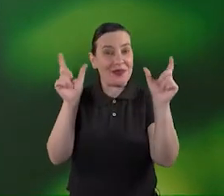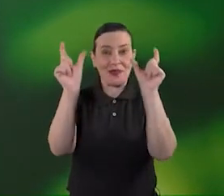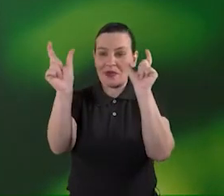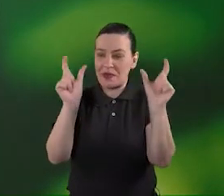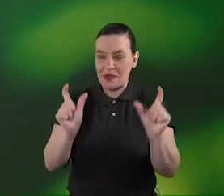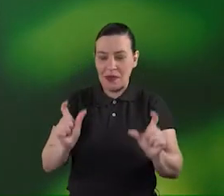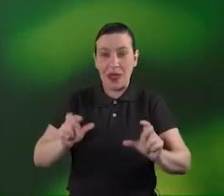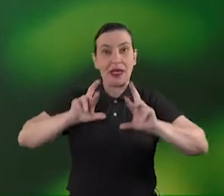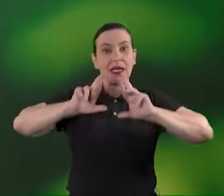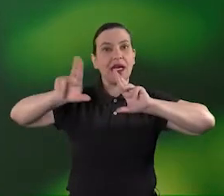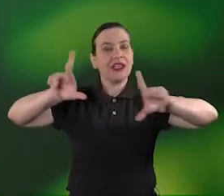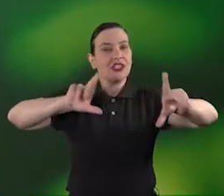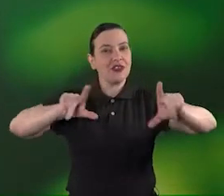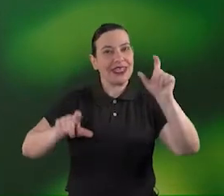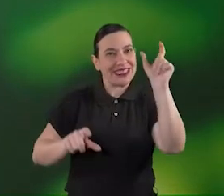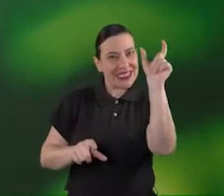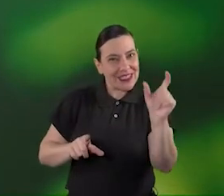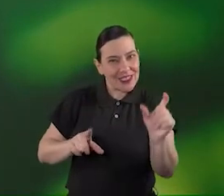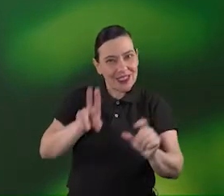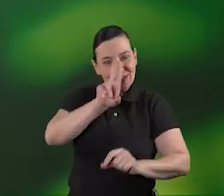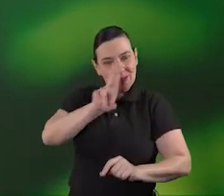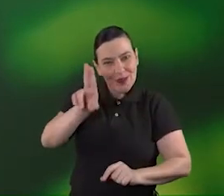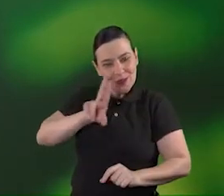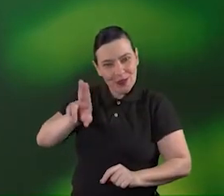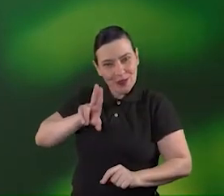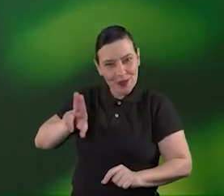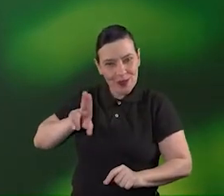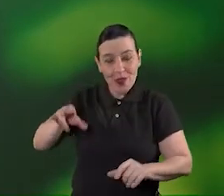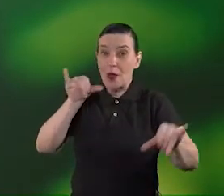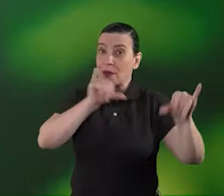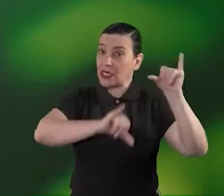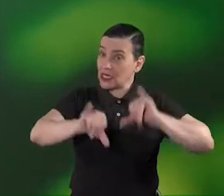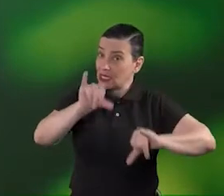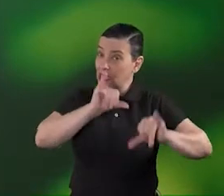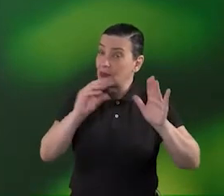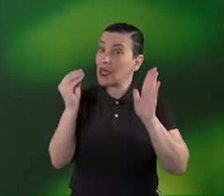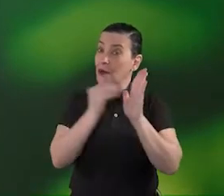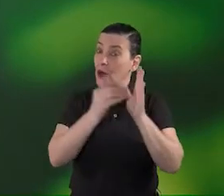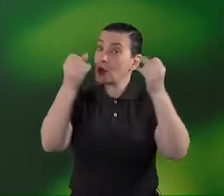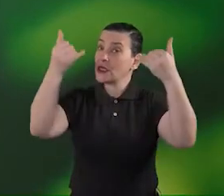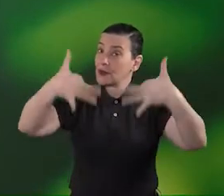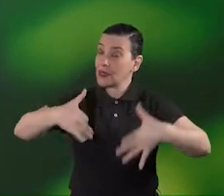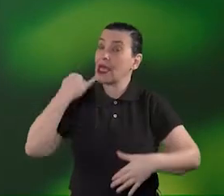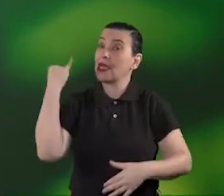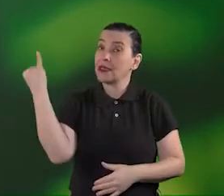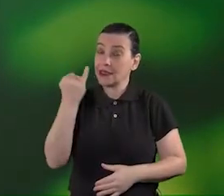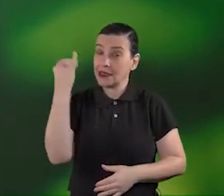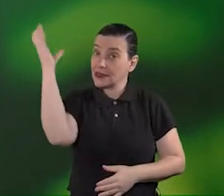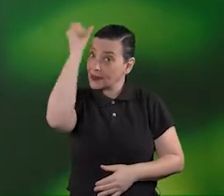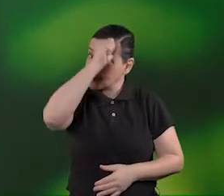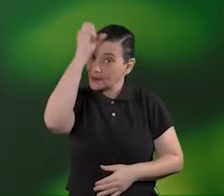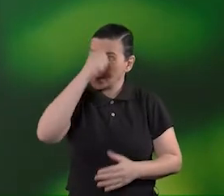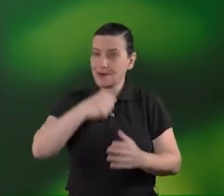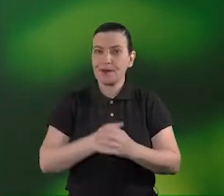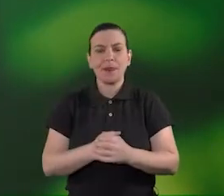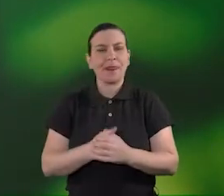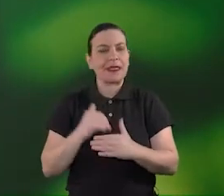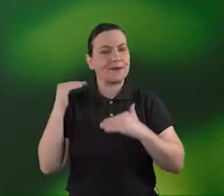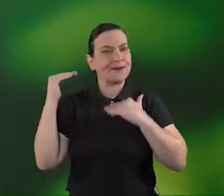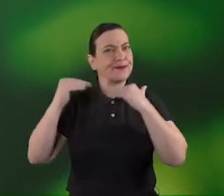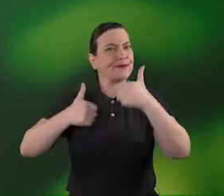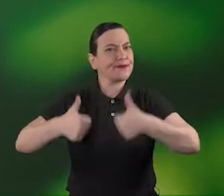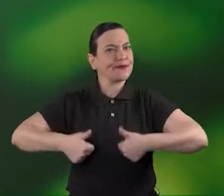diferenças significam algo muito específico é importante para nós o potencial de melhores resultados